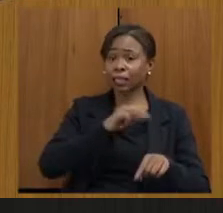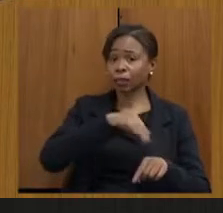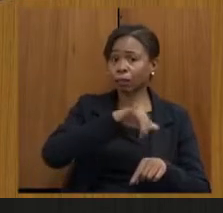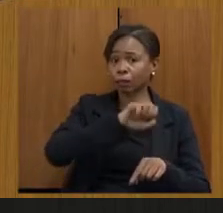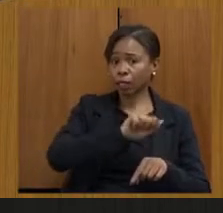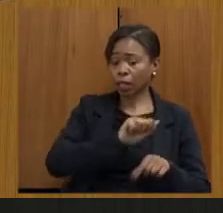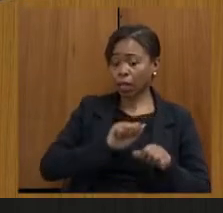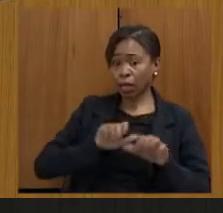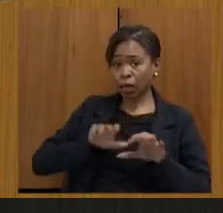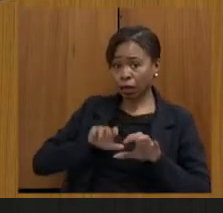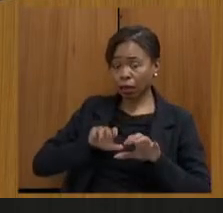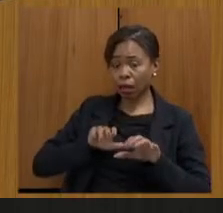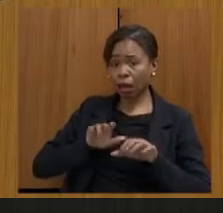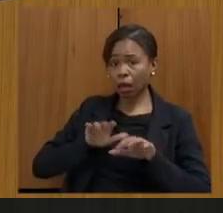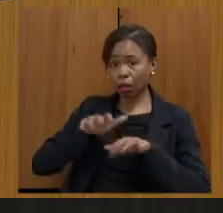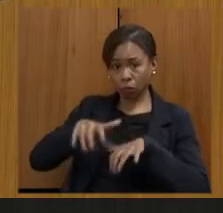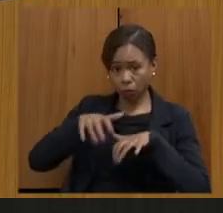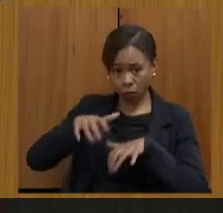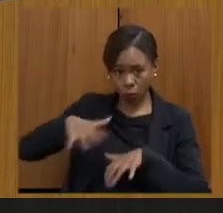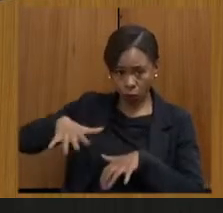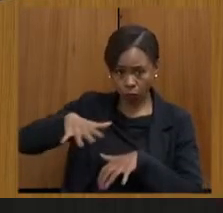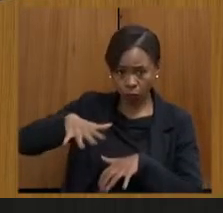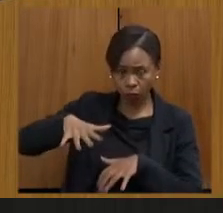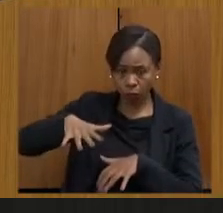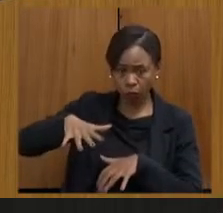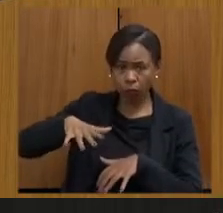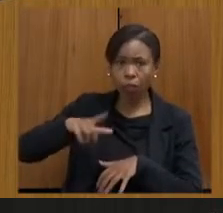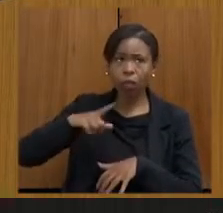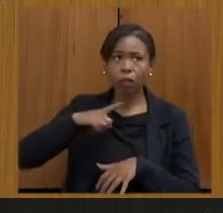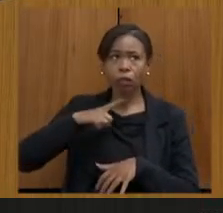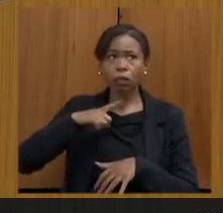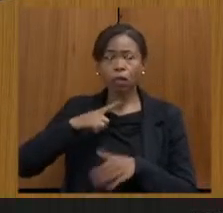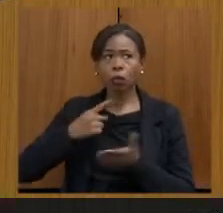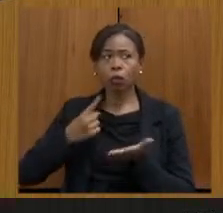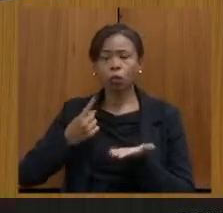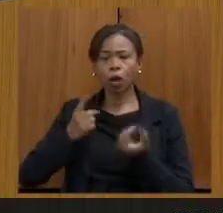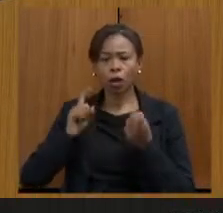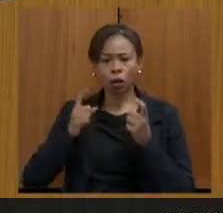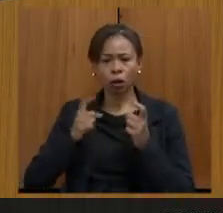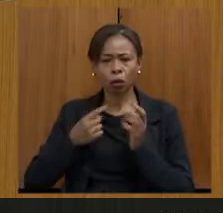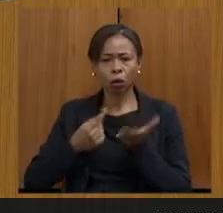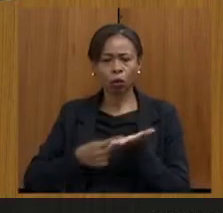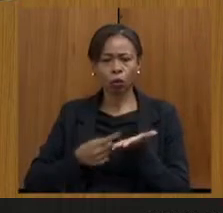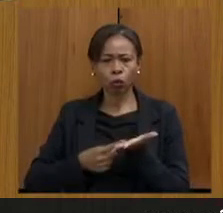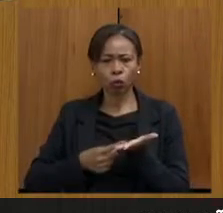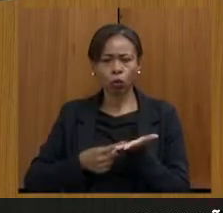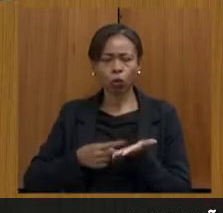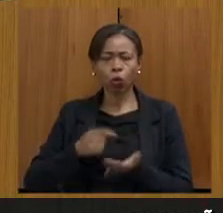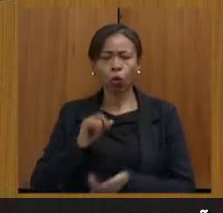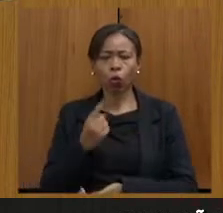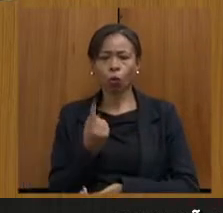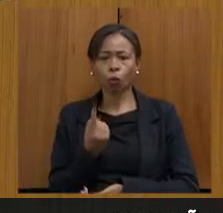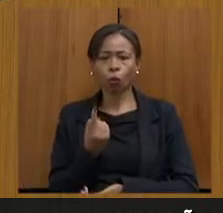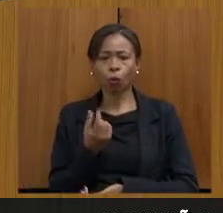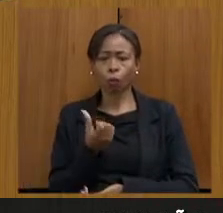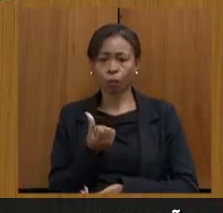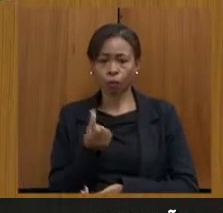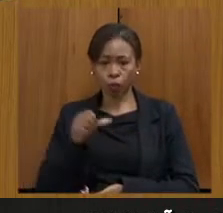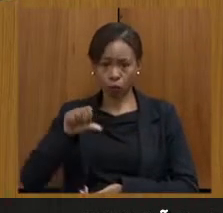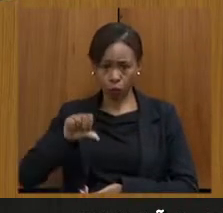Nós temos uma convenção, que é a 169, da Organização Internacional do Trabalho,